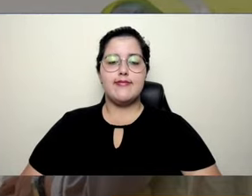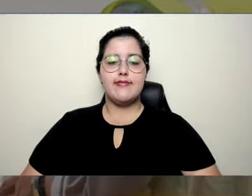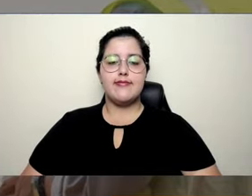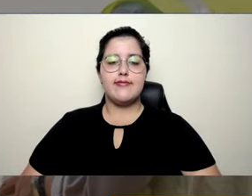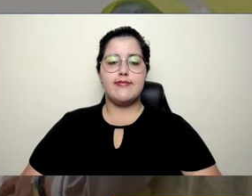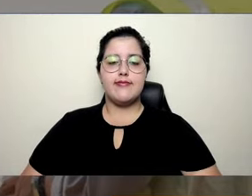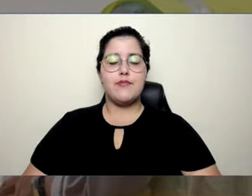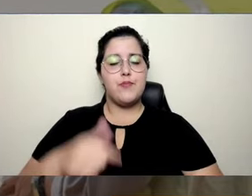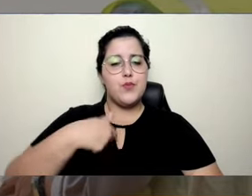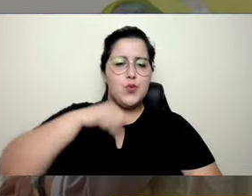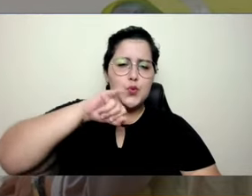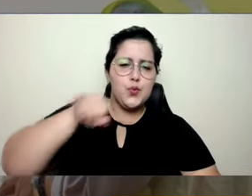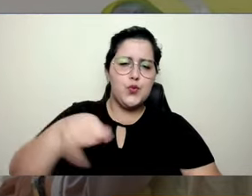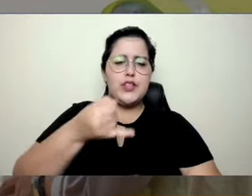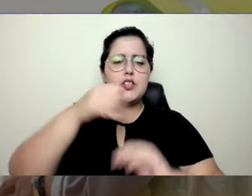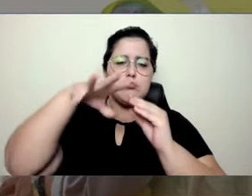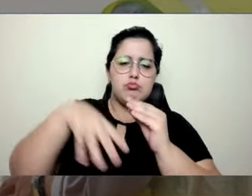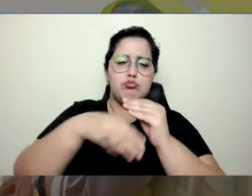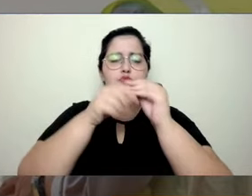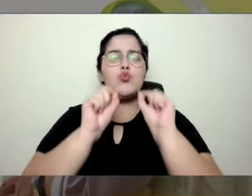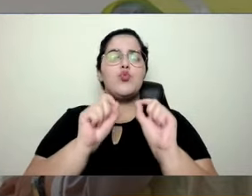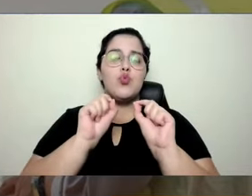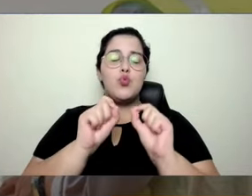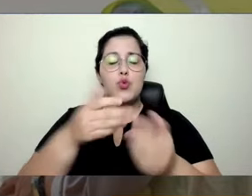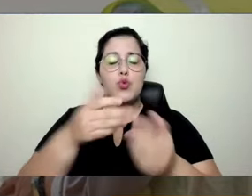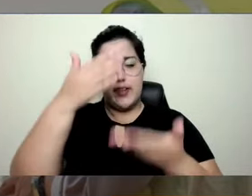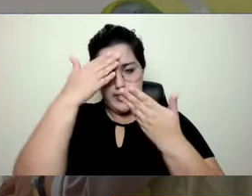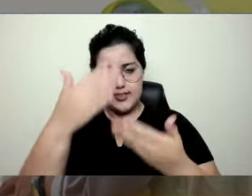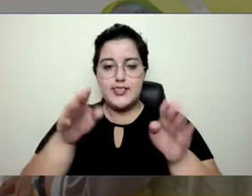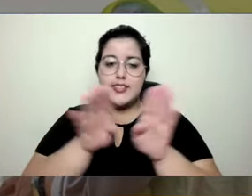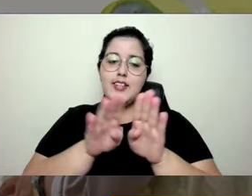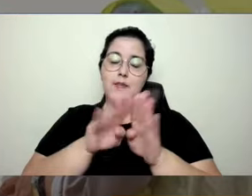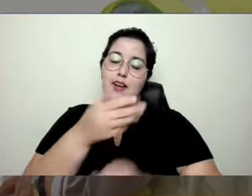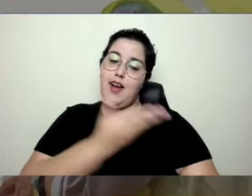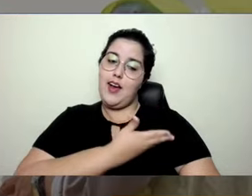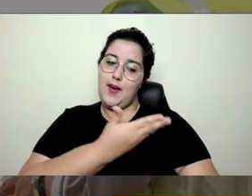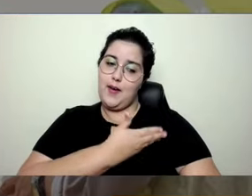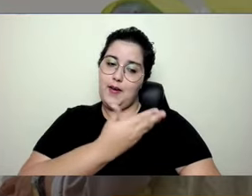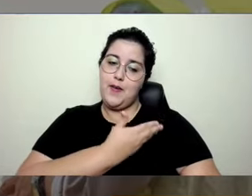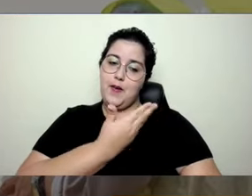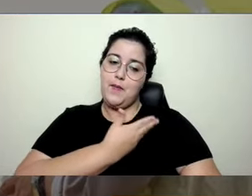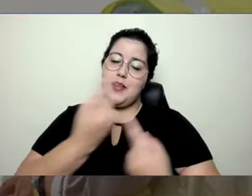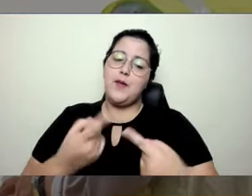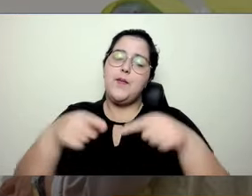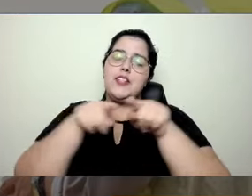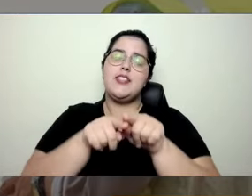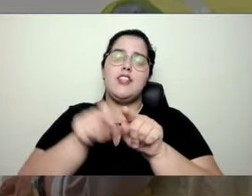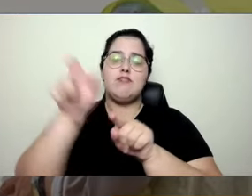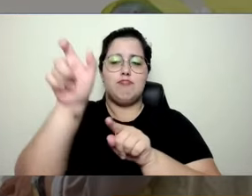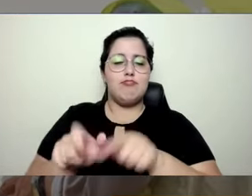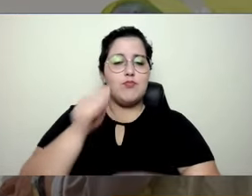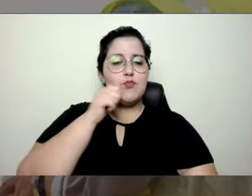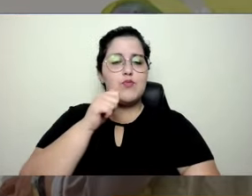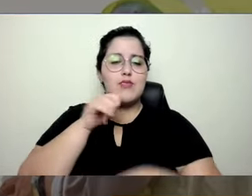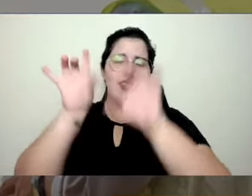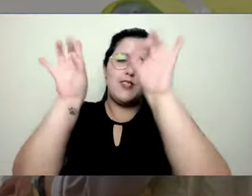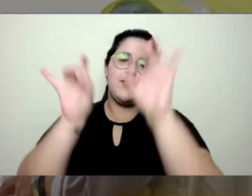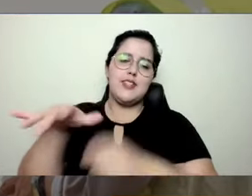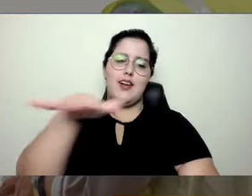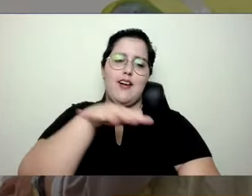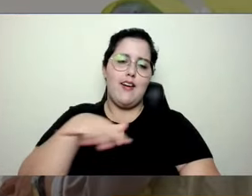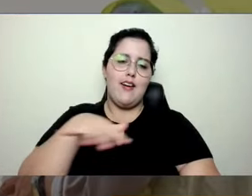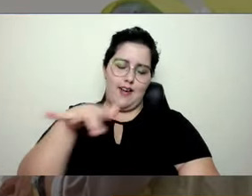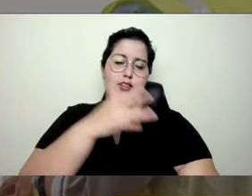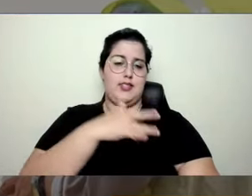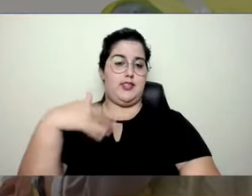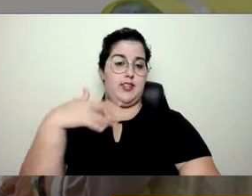Quero aproveitar já de cara para agradecer a minha amiga, parceira e especialista na área de saúde, segurança